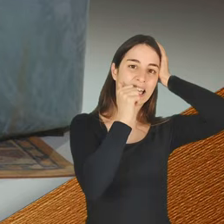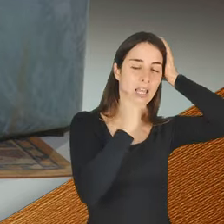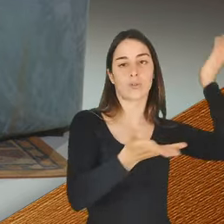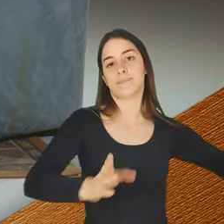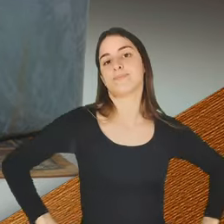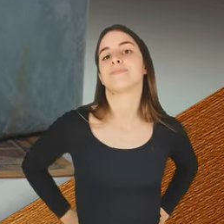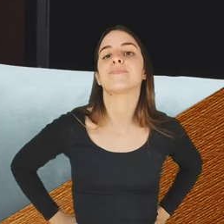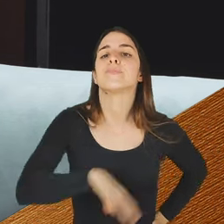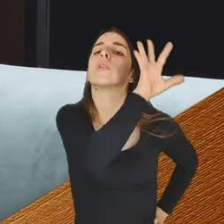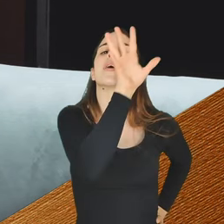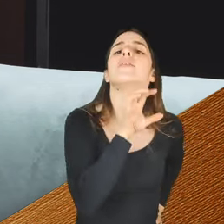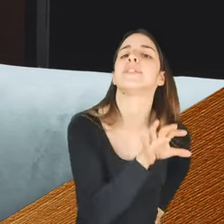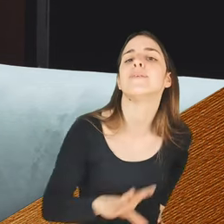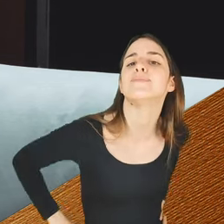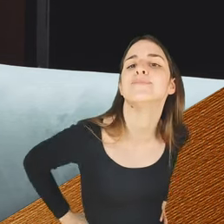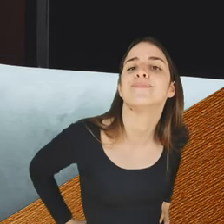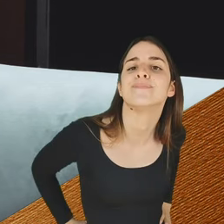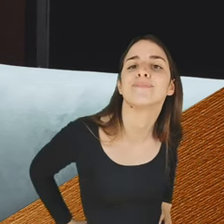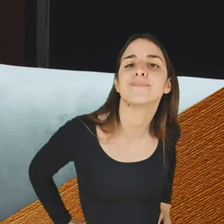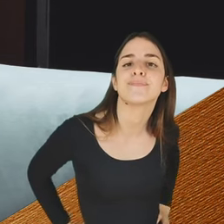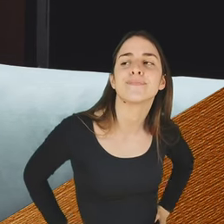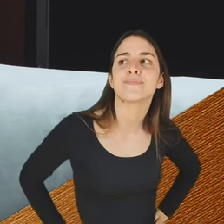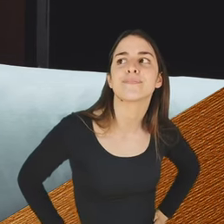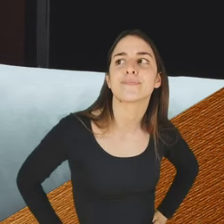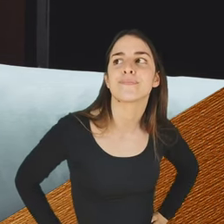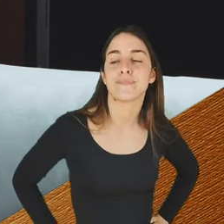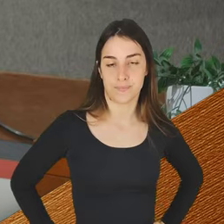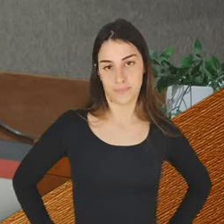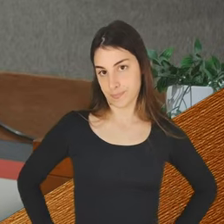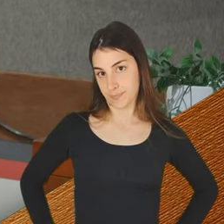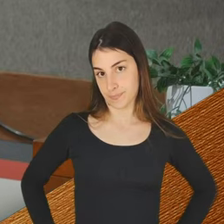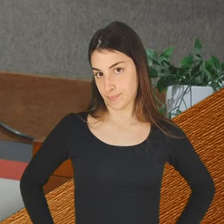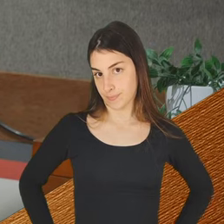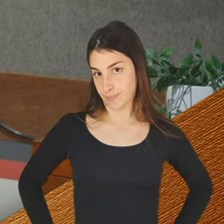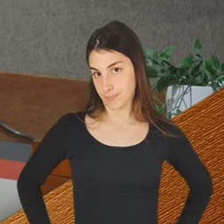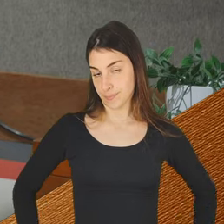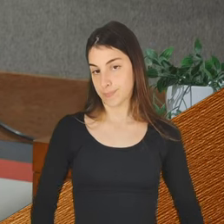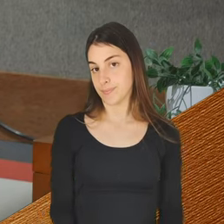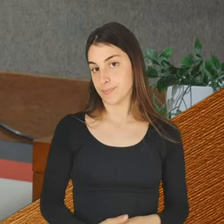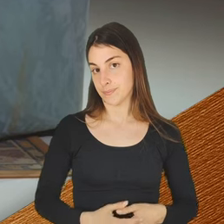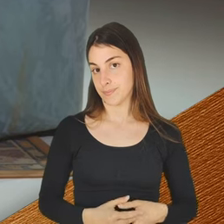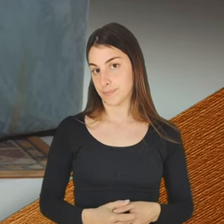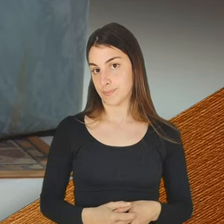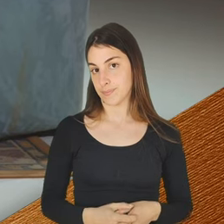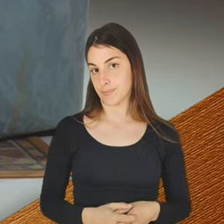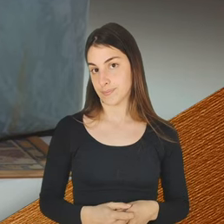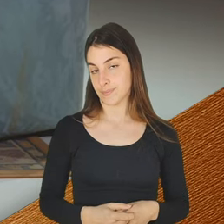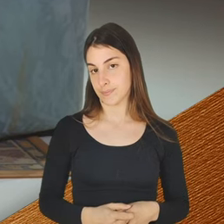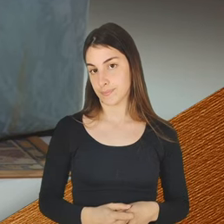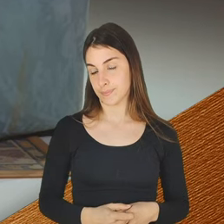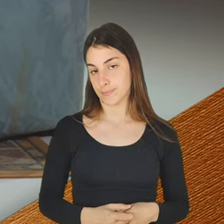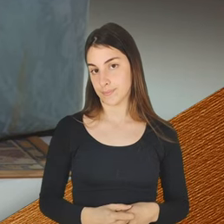interrogação. de interrogação.